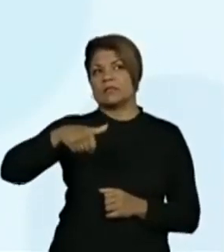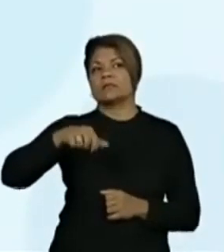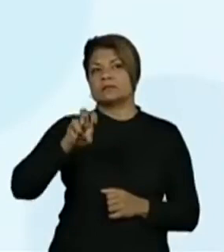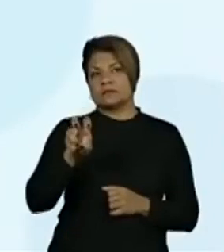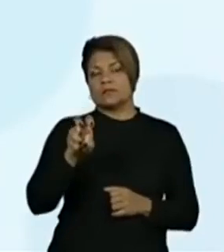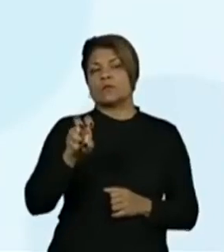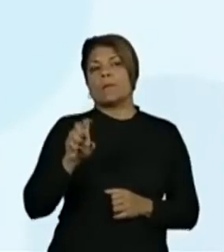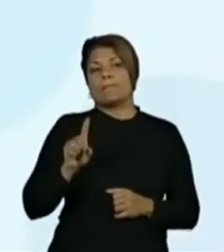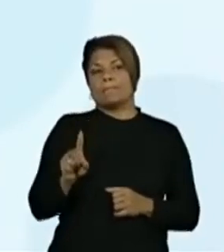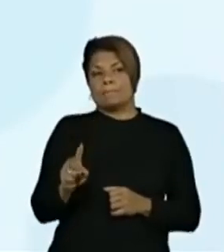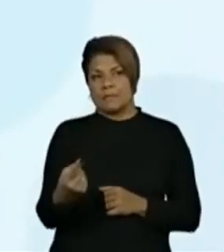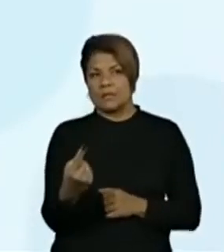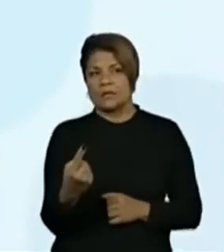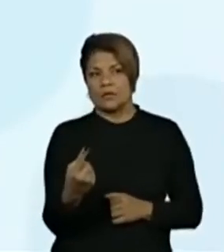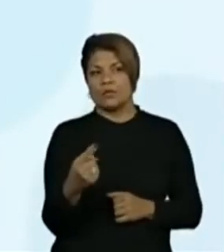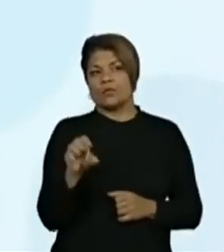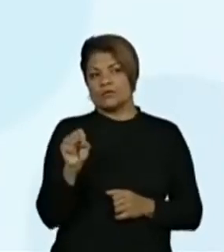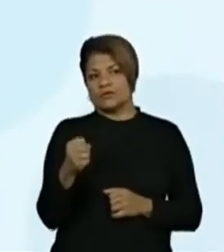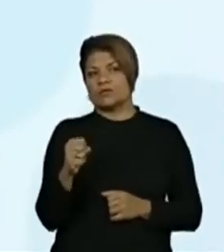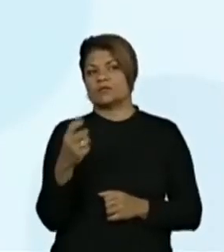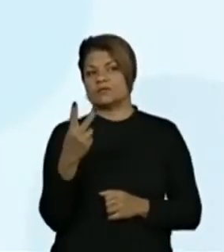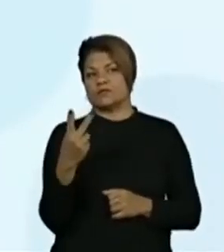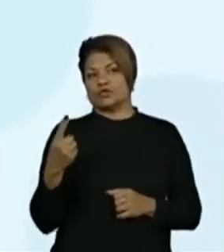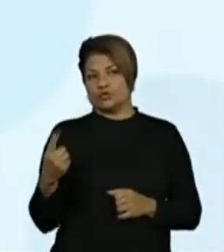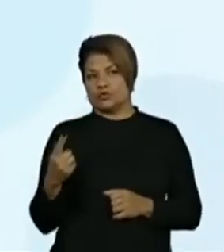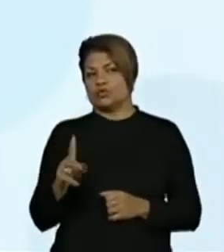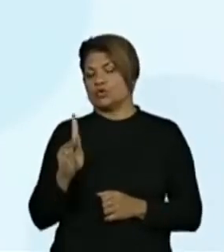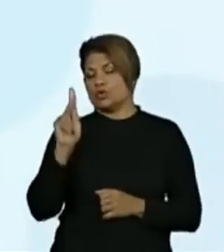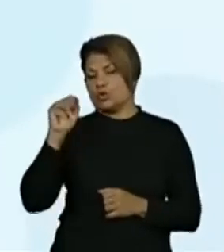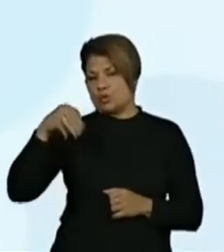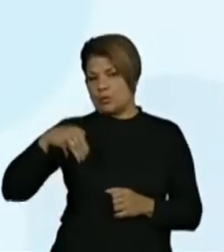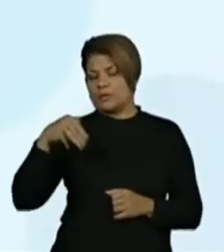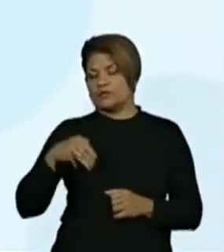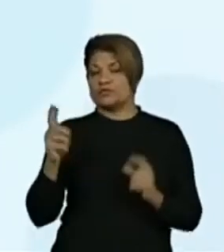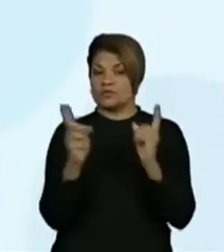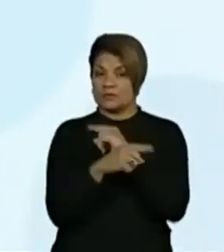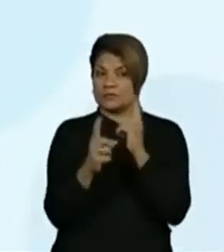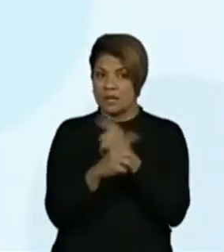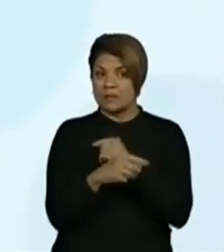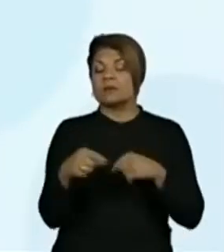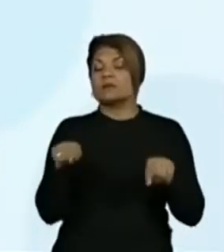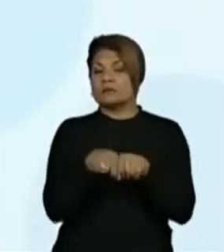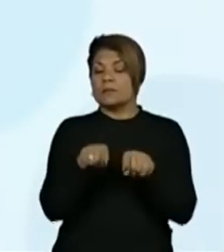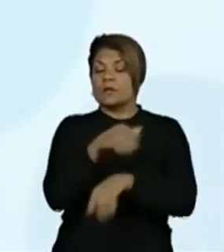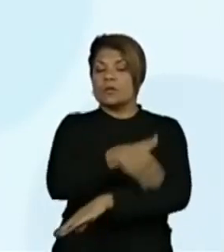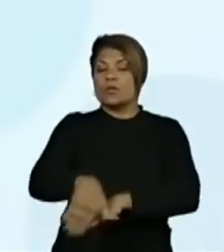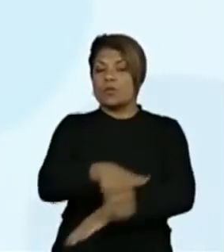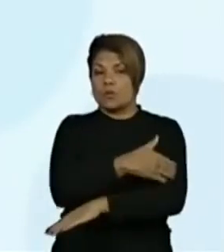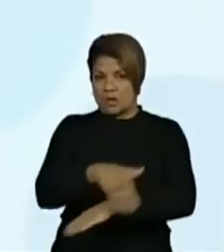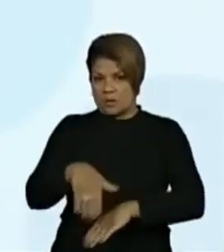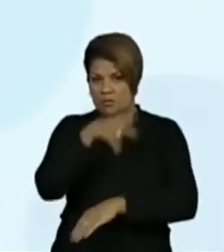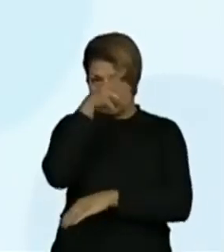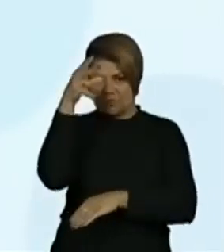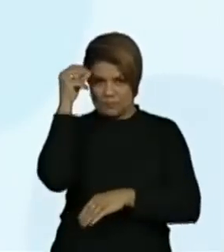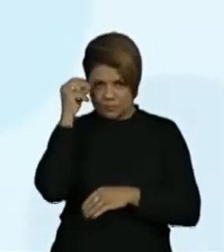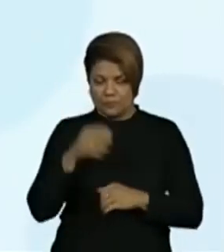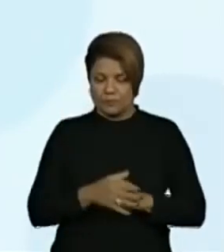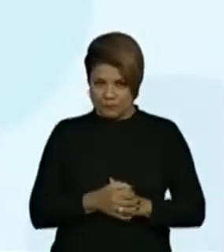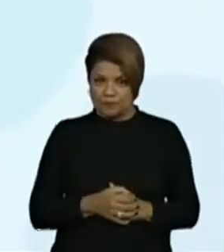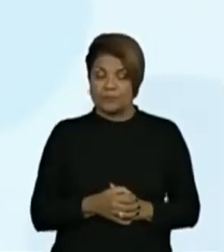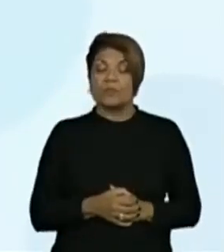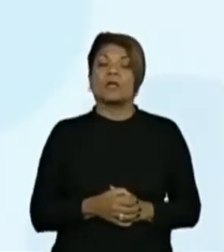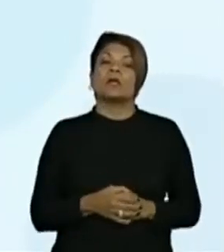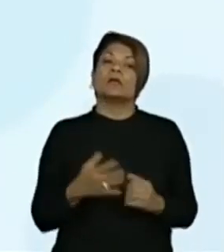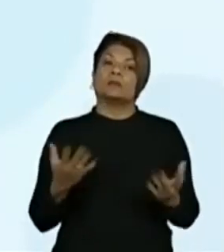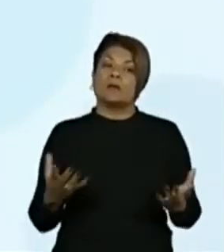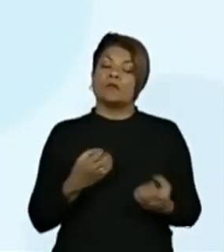vinte e um quilômetros de estradas e vias municipais. Pensando aí nesse texto com esses dados sobre rodovias,